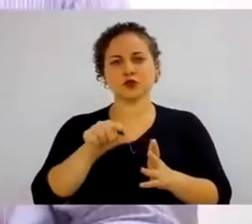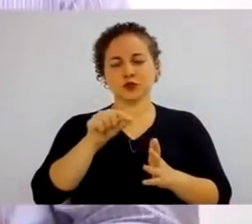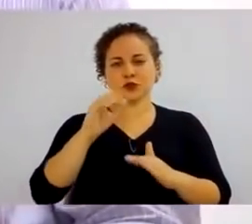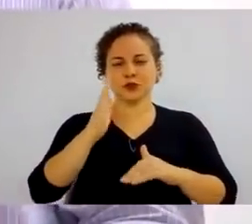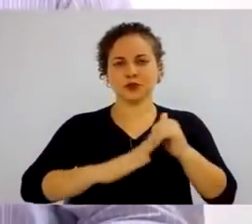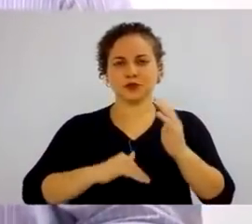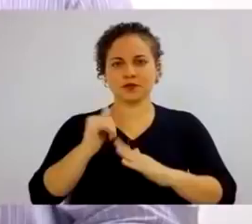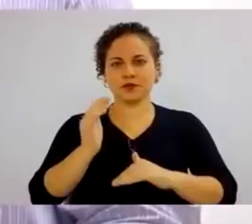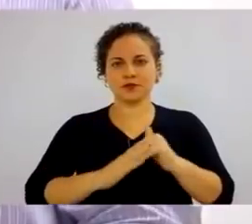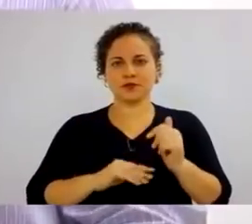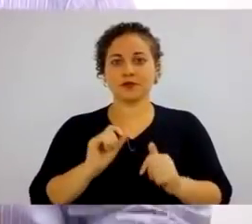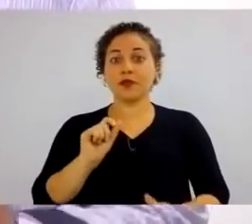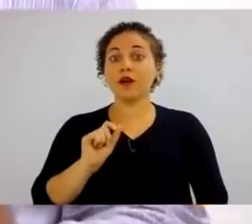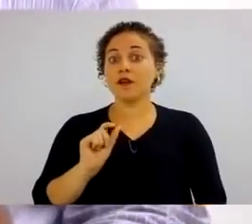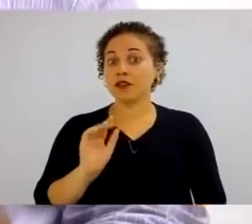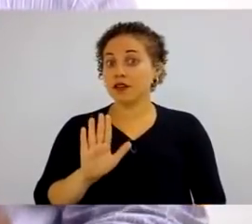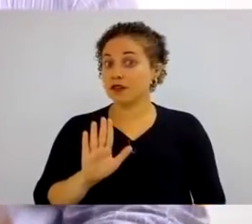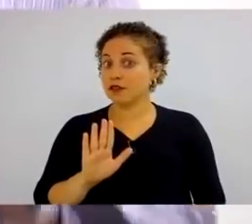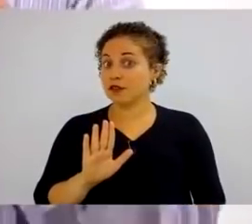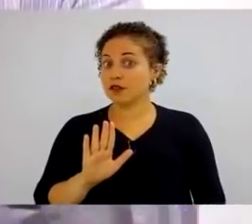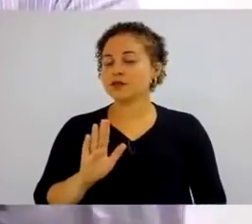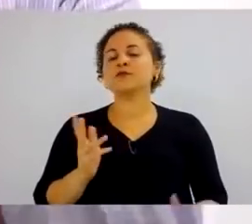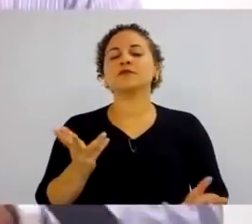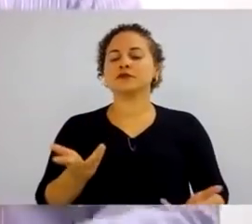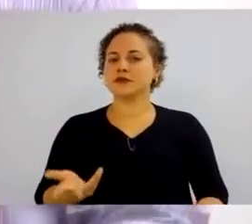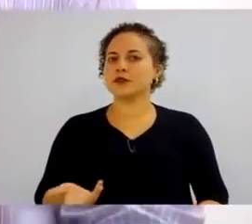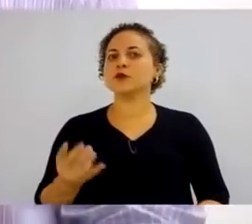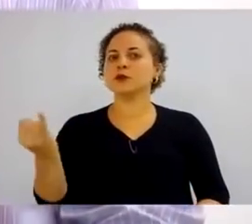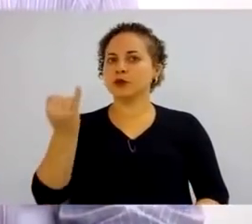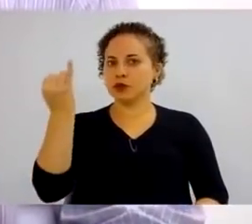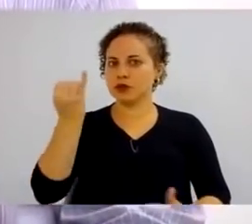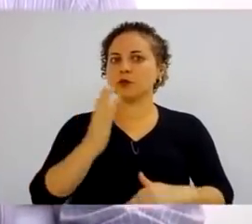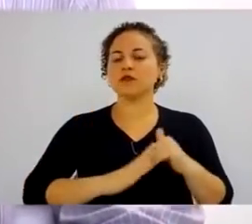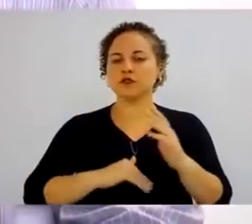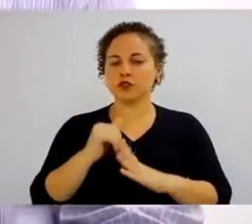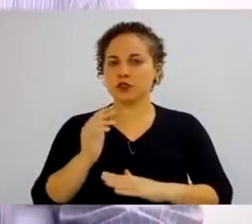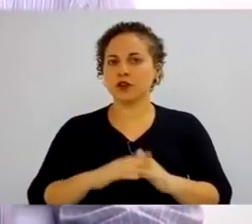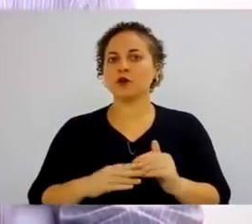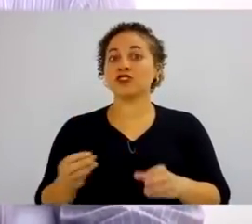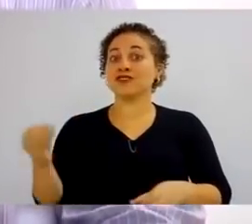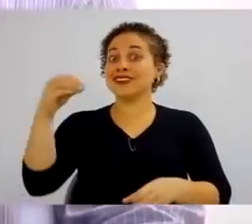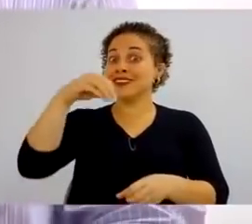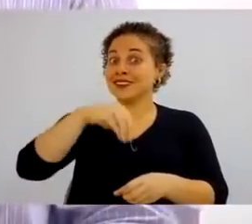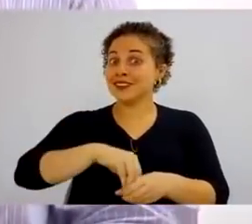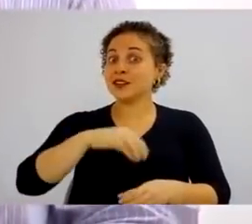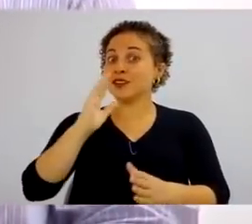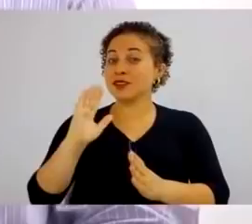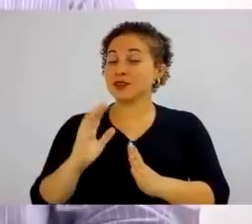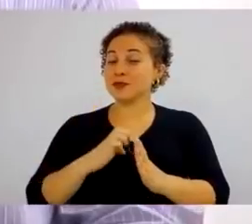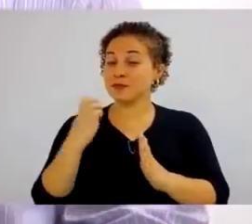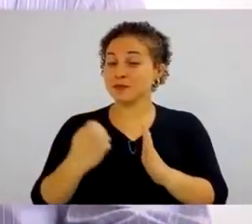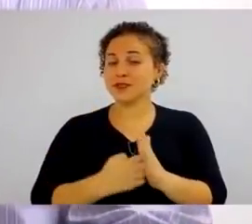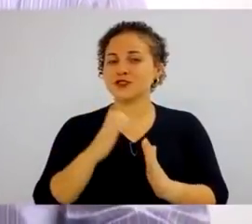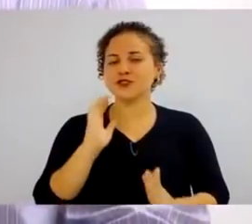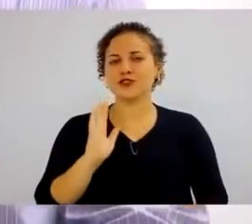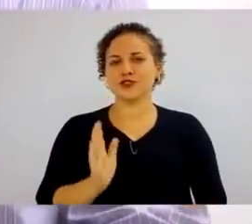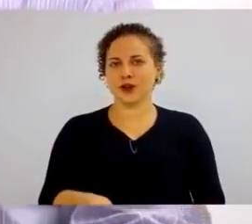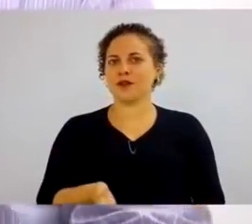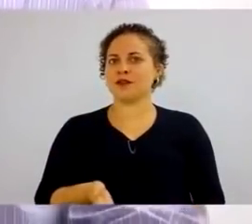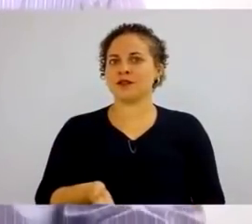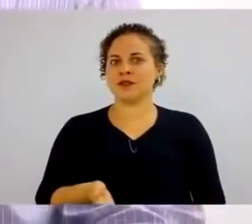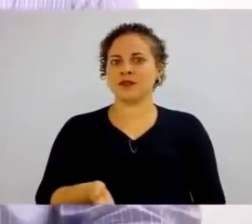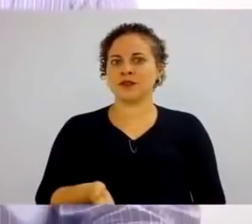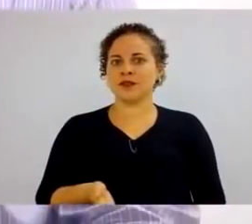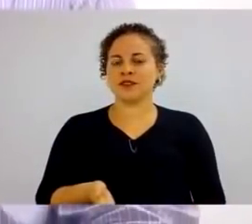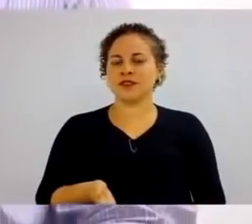profissional, mas também para o profissional que já faz parte desta empresa. Com certeza, nós